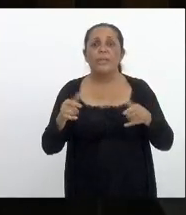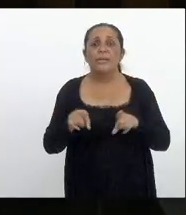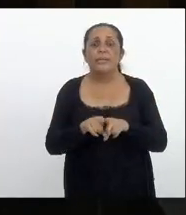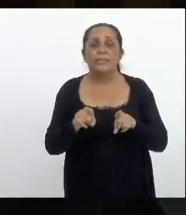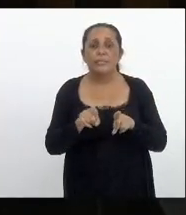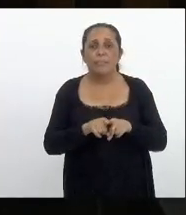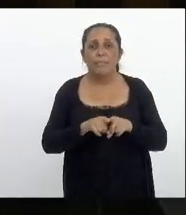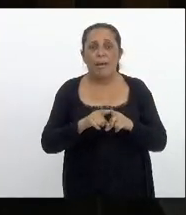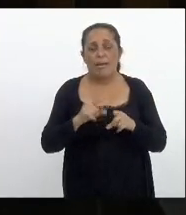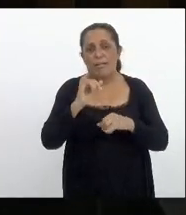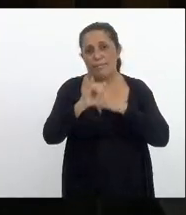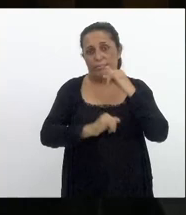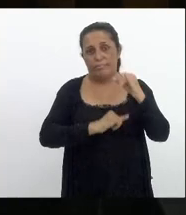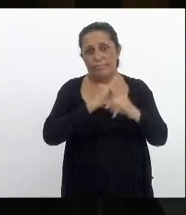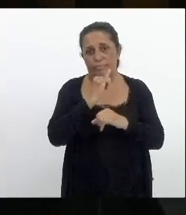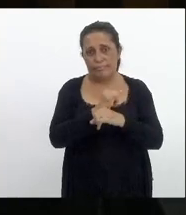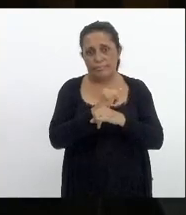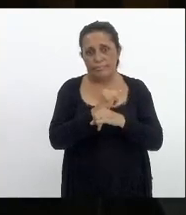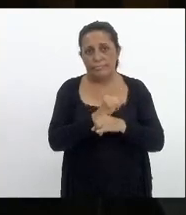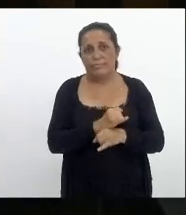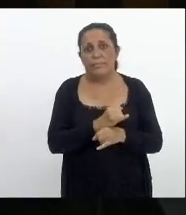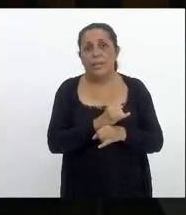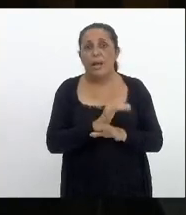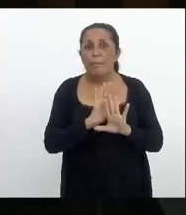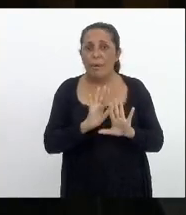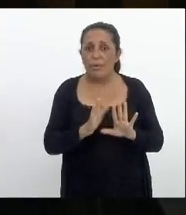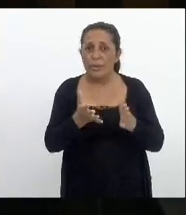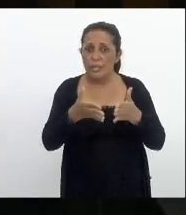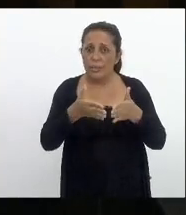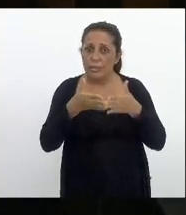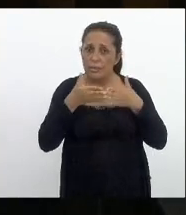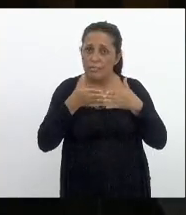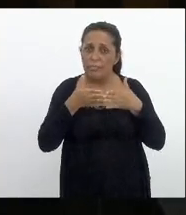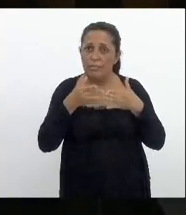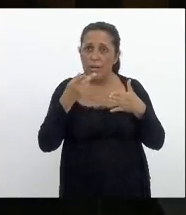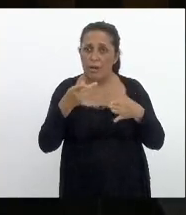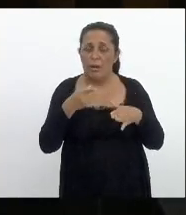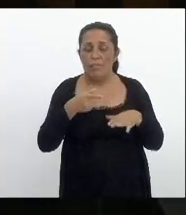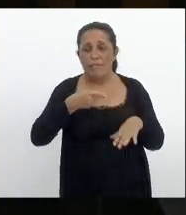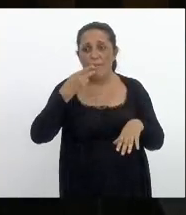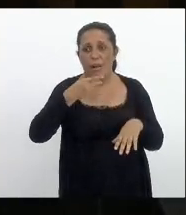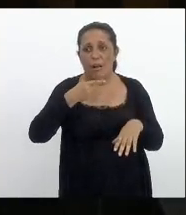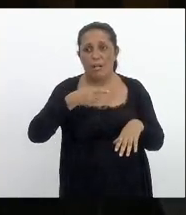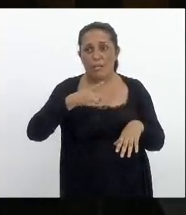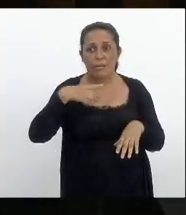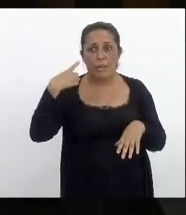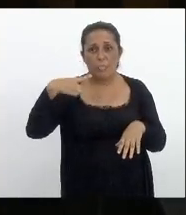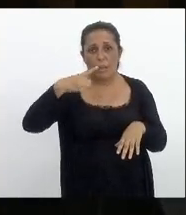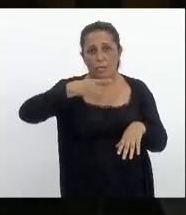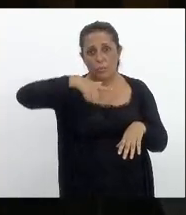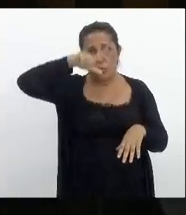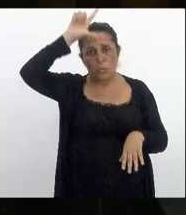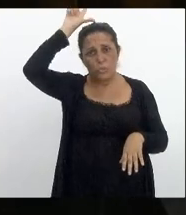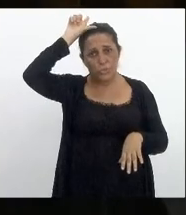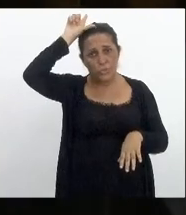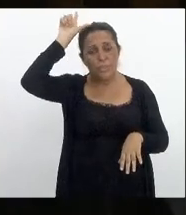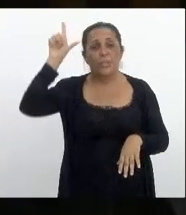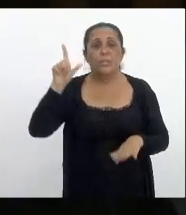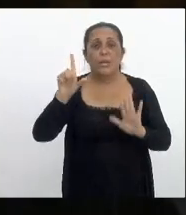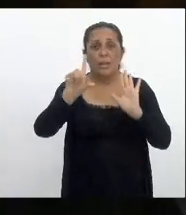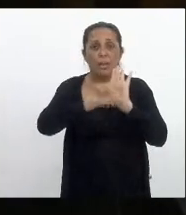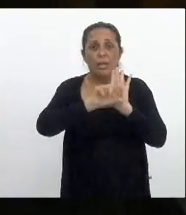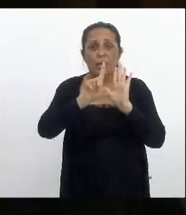queria antes de mais nada fazer uma deixa aqui até a fala do deputado Luiz Paulo quando ele cita a lei complementar